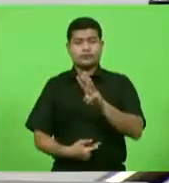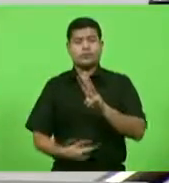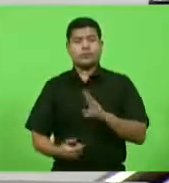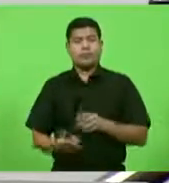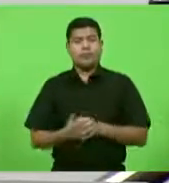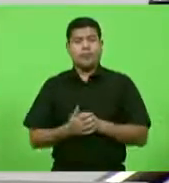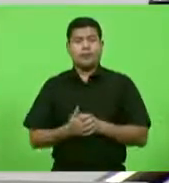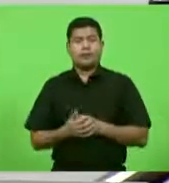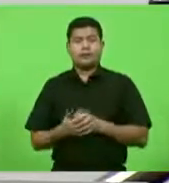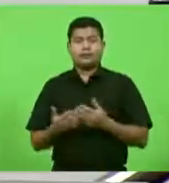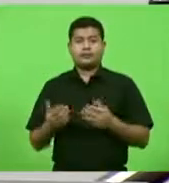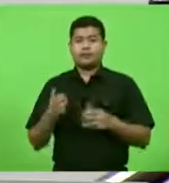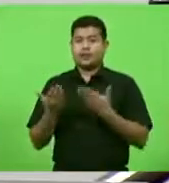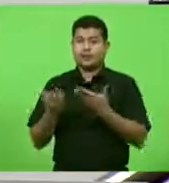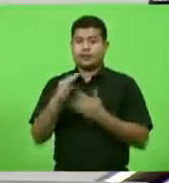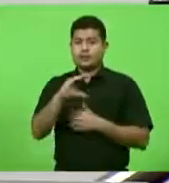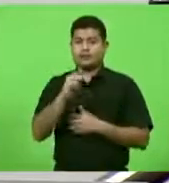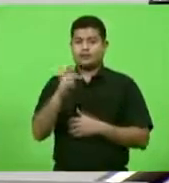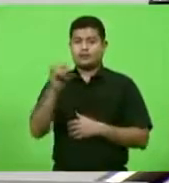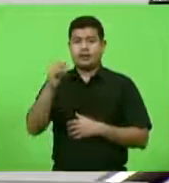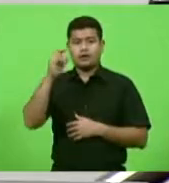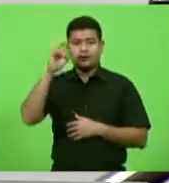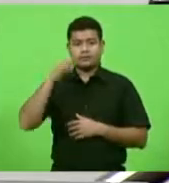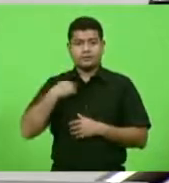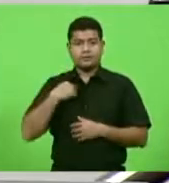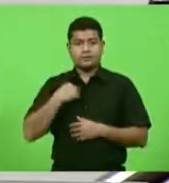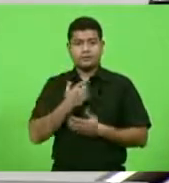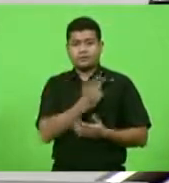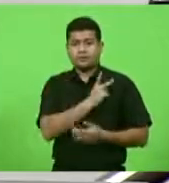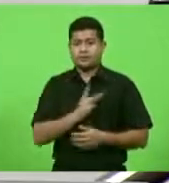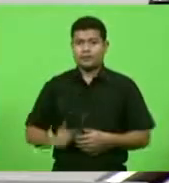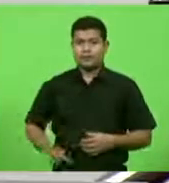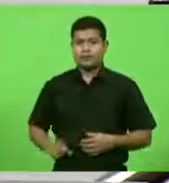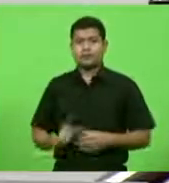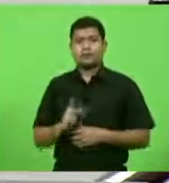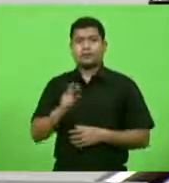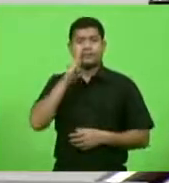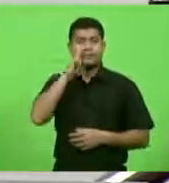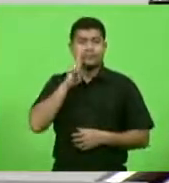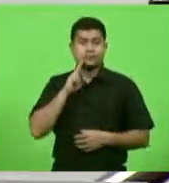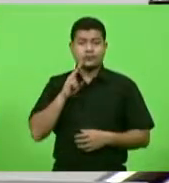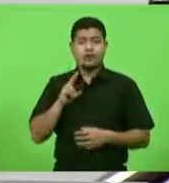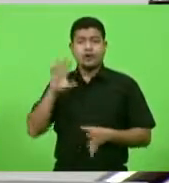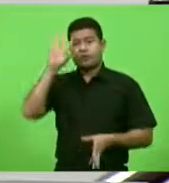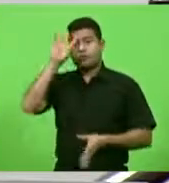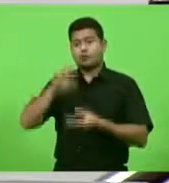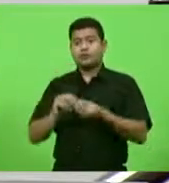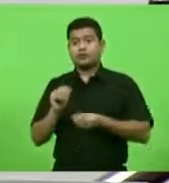pelo deputado Ivan Nats concluiu que o governador Moisés sabia da compra ilegal